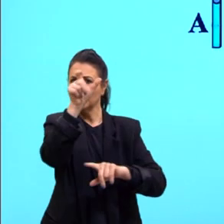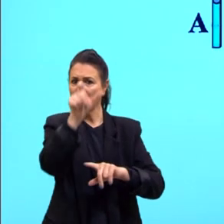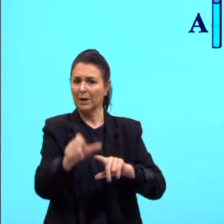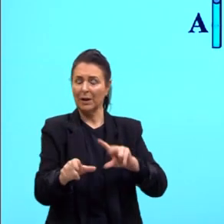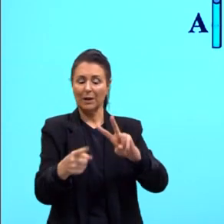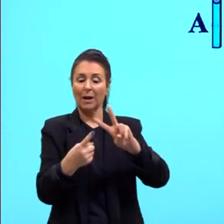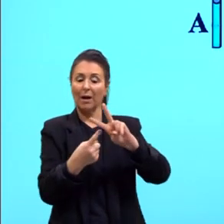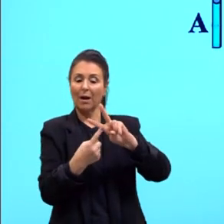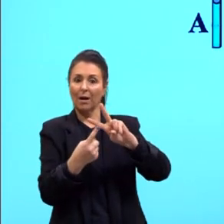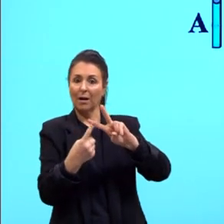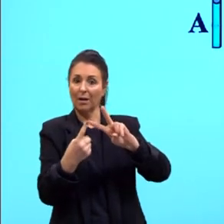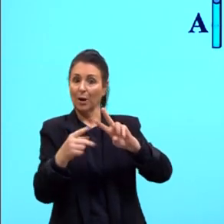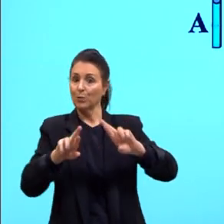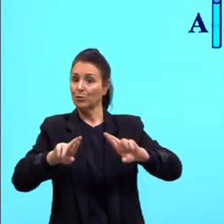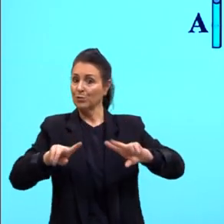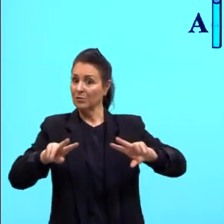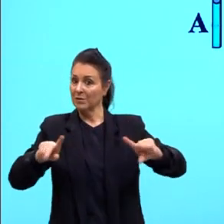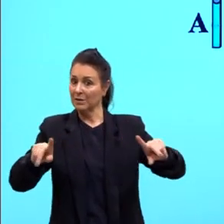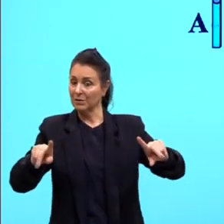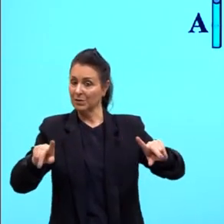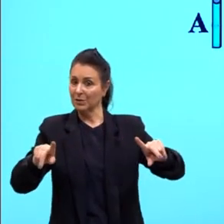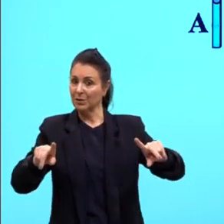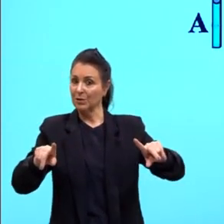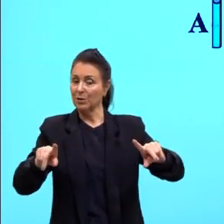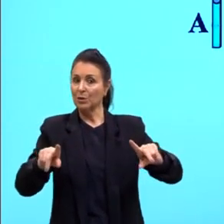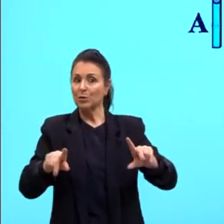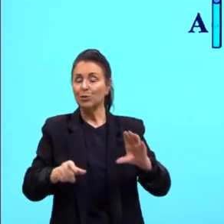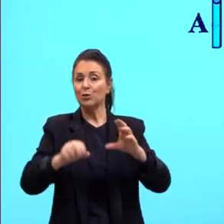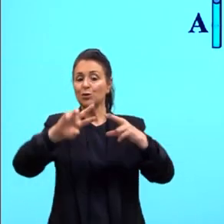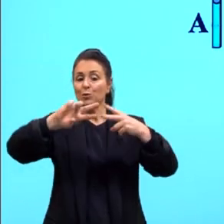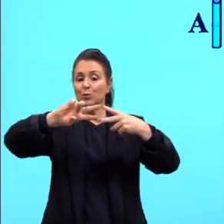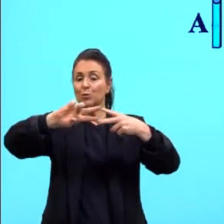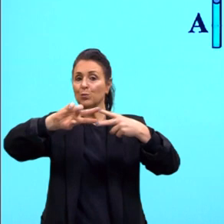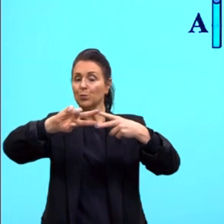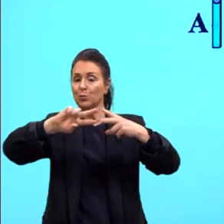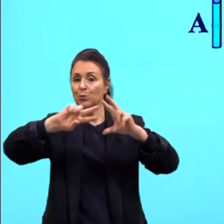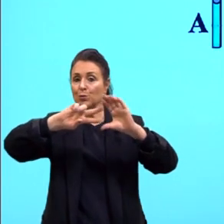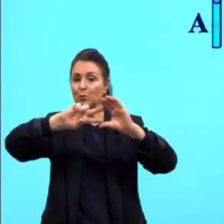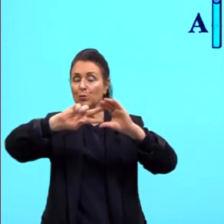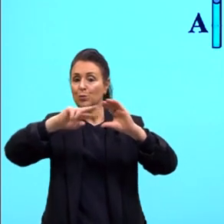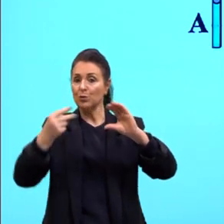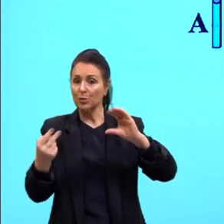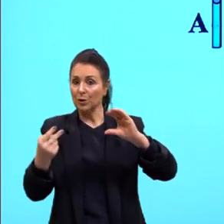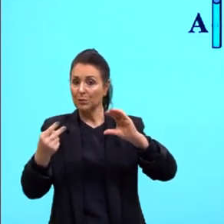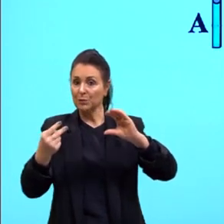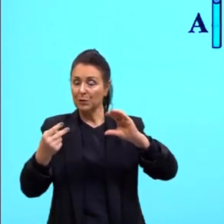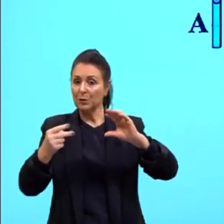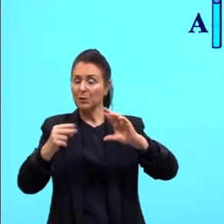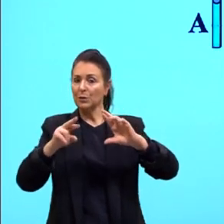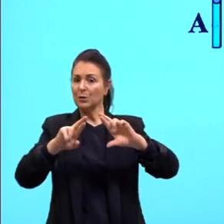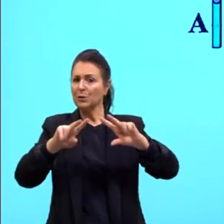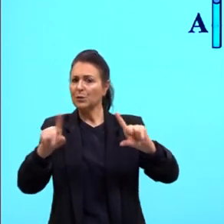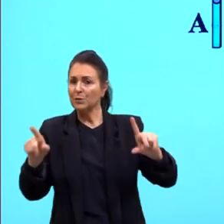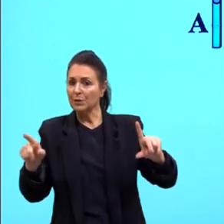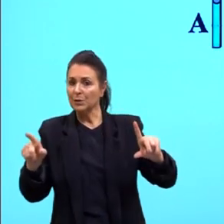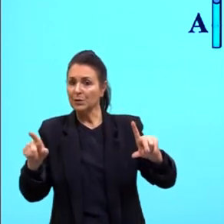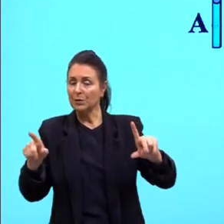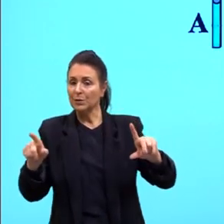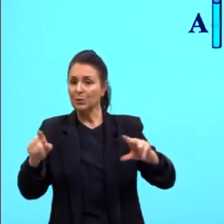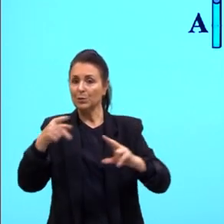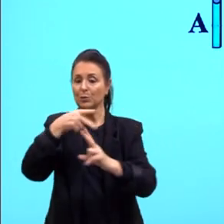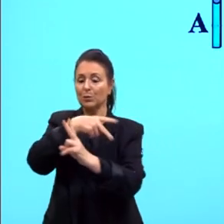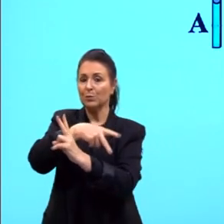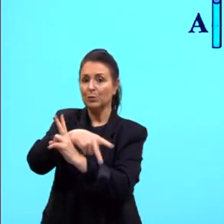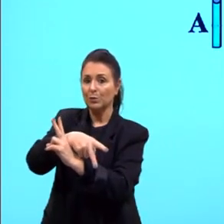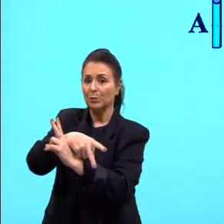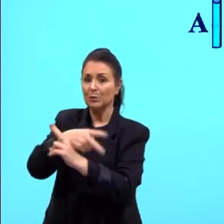diferentes de um determinado gene nos cromossomos homólogos. Certo? Então, olha